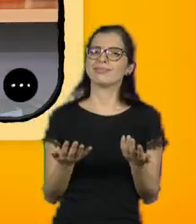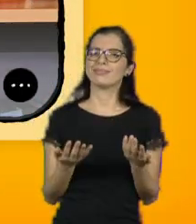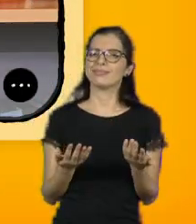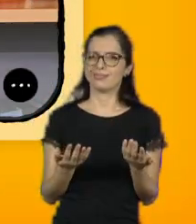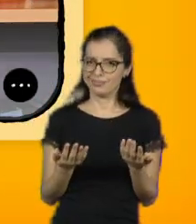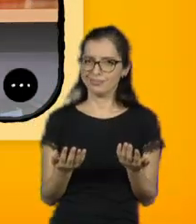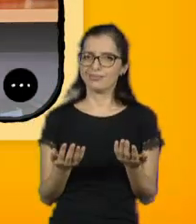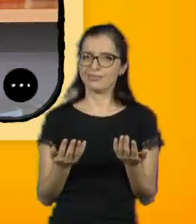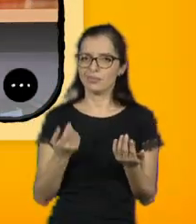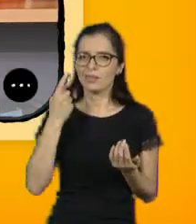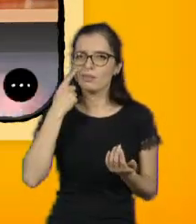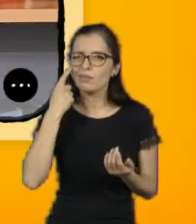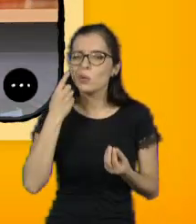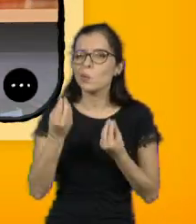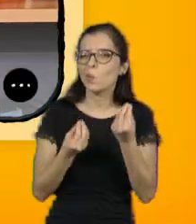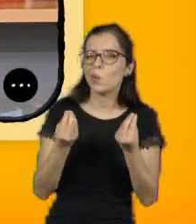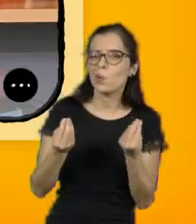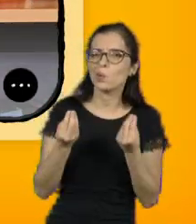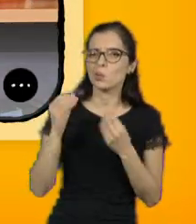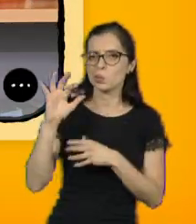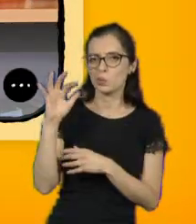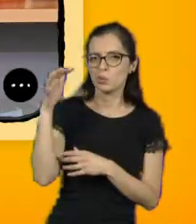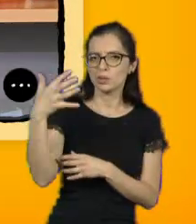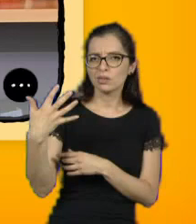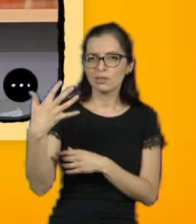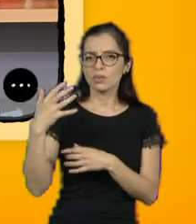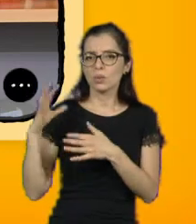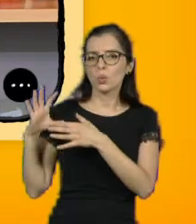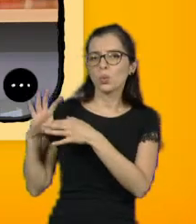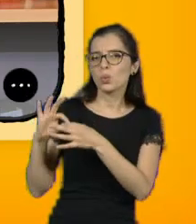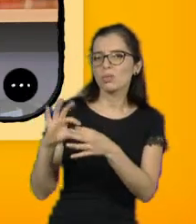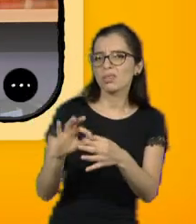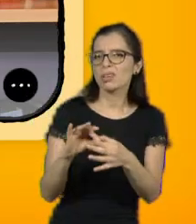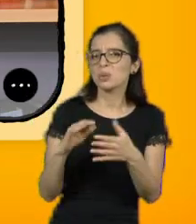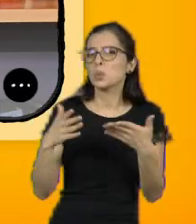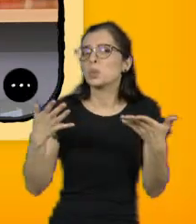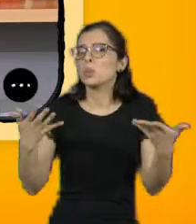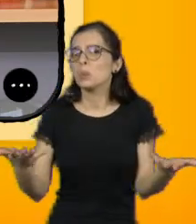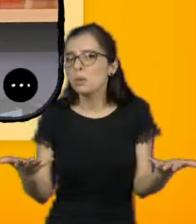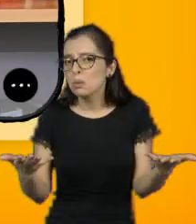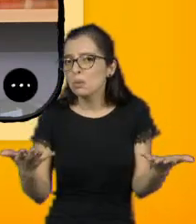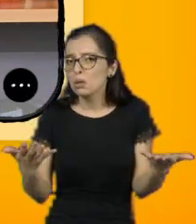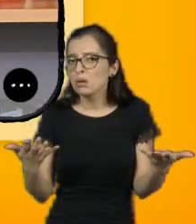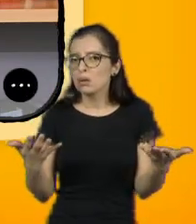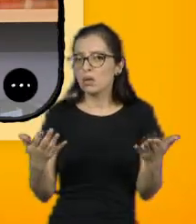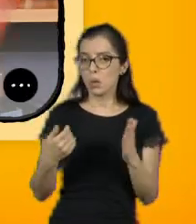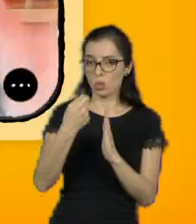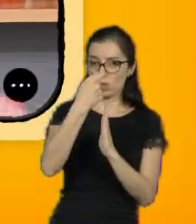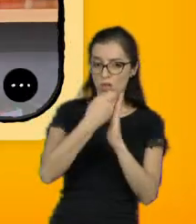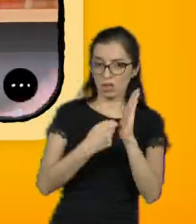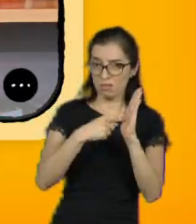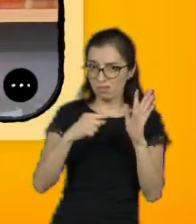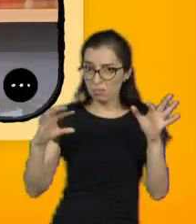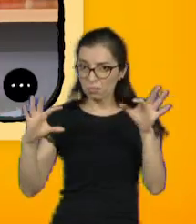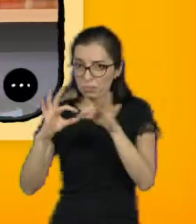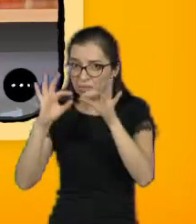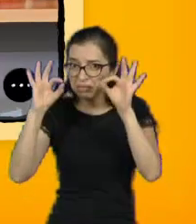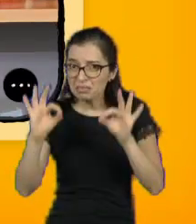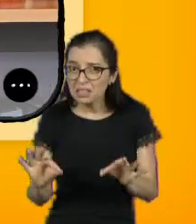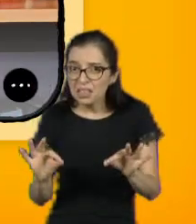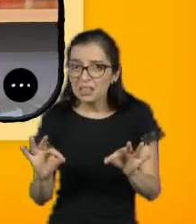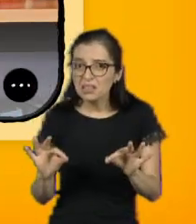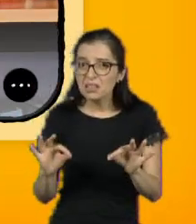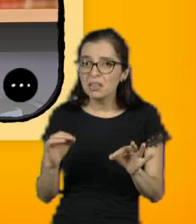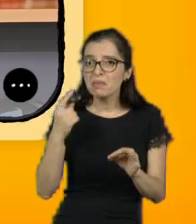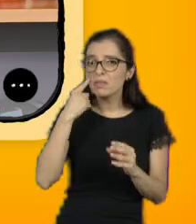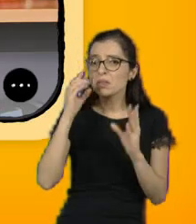em que contexto aquela informação chegou pra você? Será que ela era um pedaço de um texto de algo maior, e você só tá